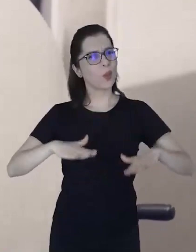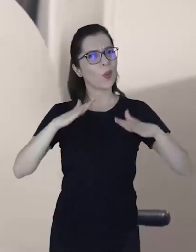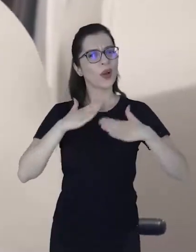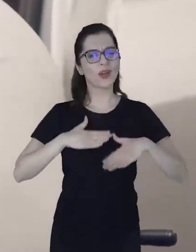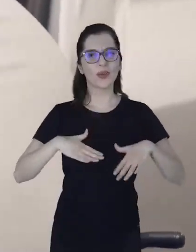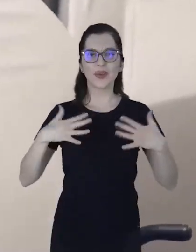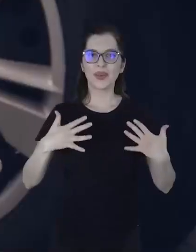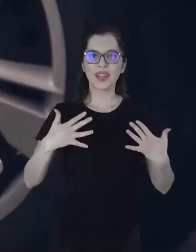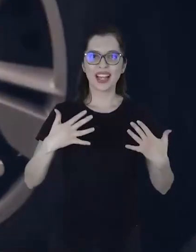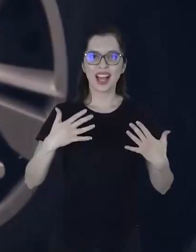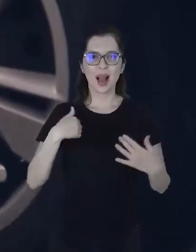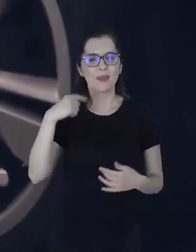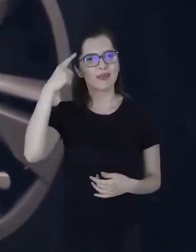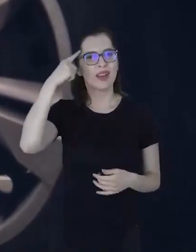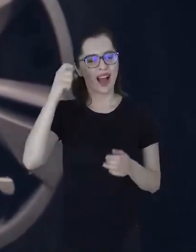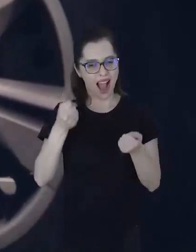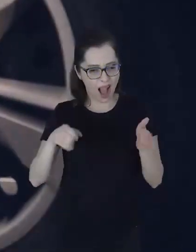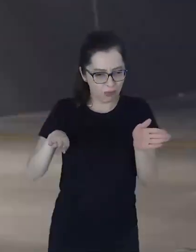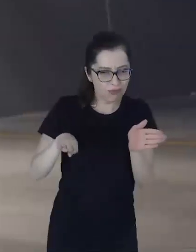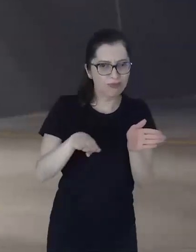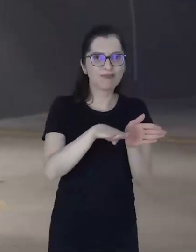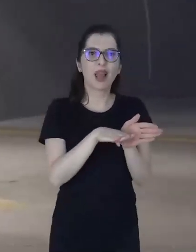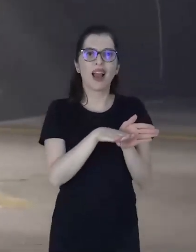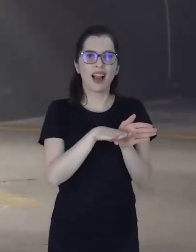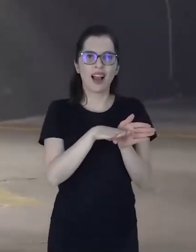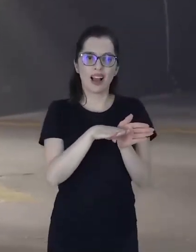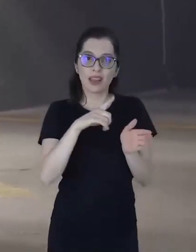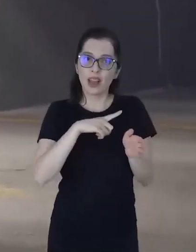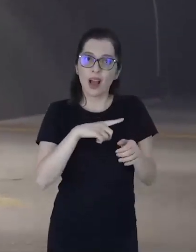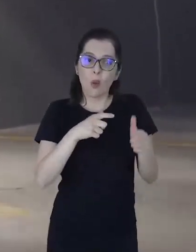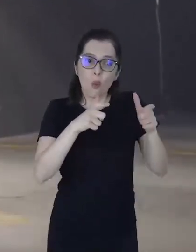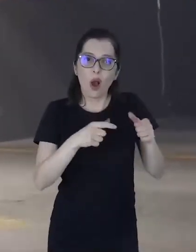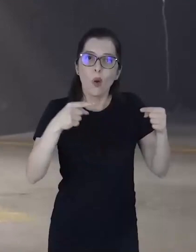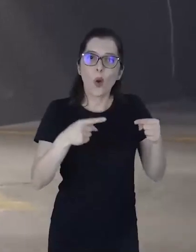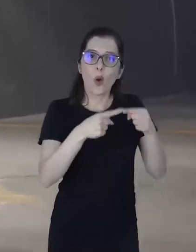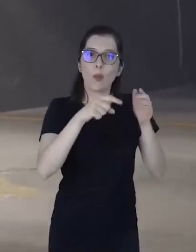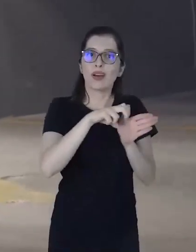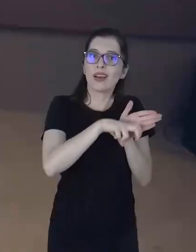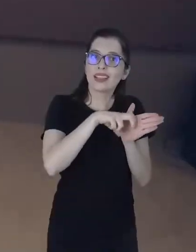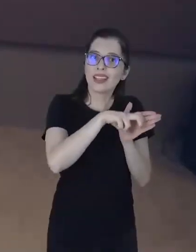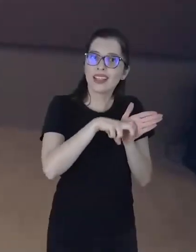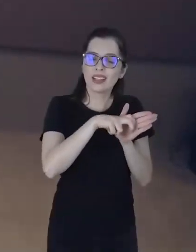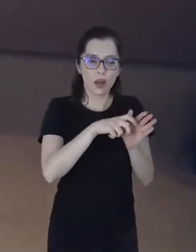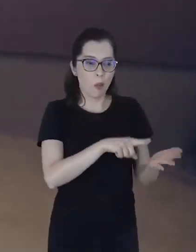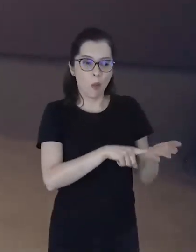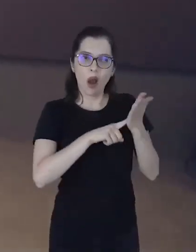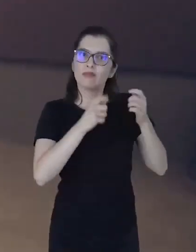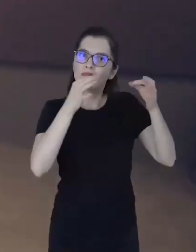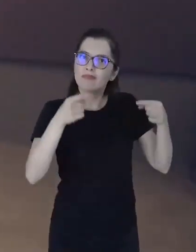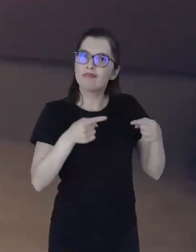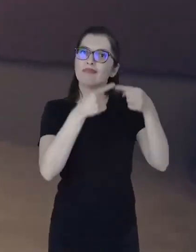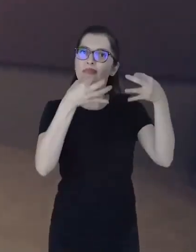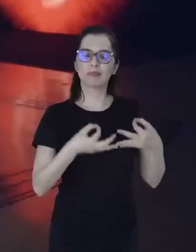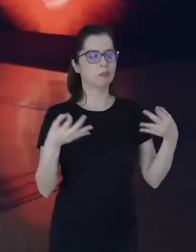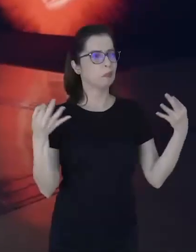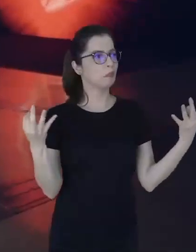Super tranquilo, parei, estacionei meu carro. Tem vagas acessíveis para cadeirante, bem sinalizada, né?